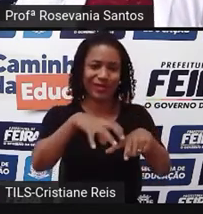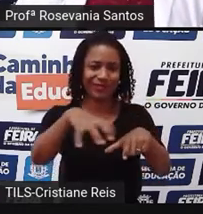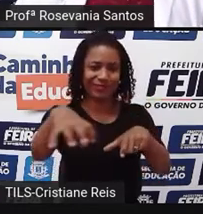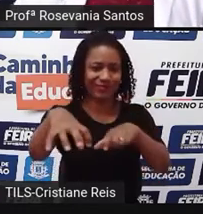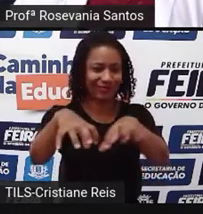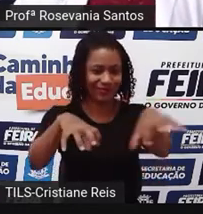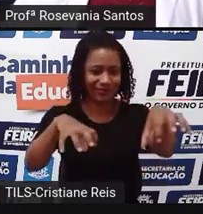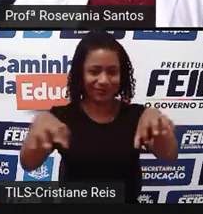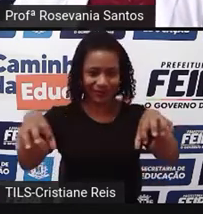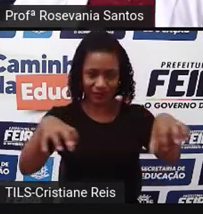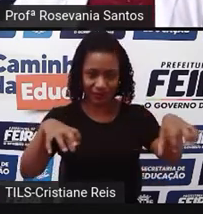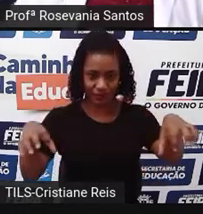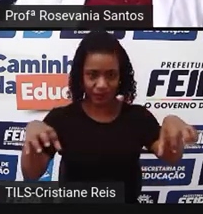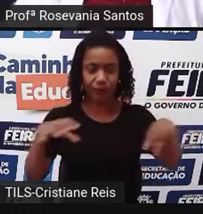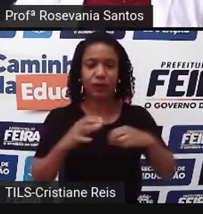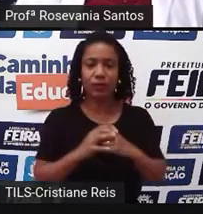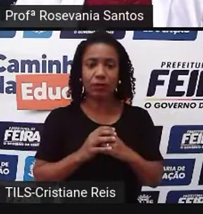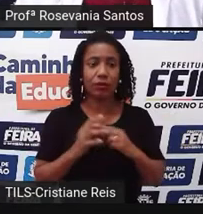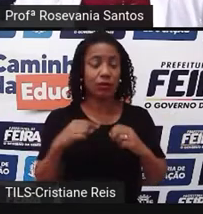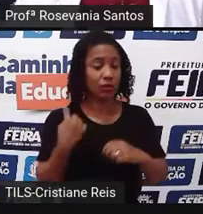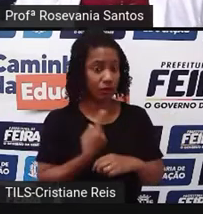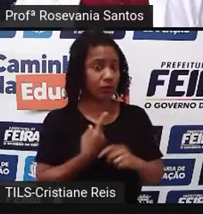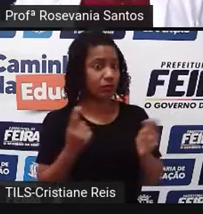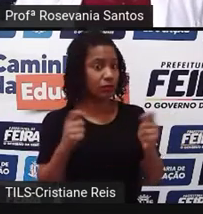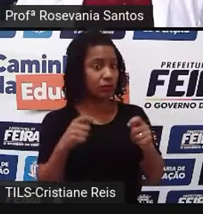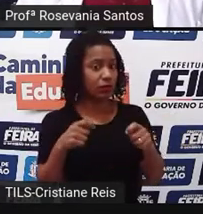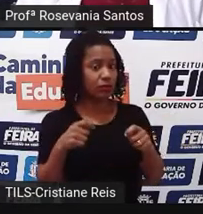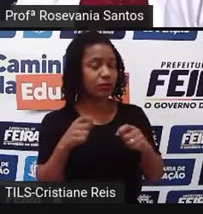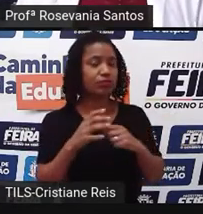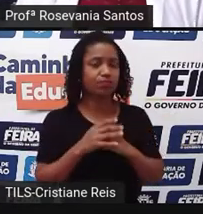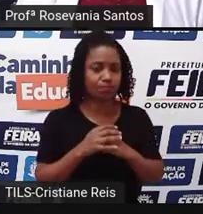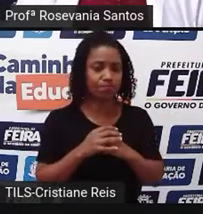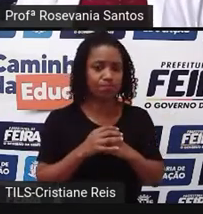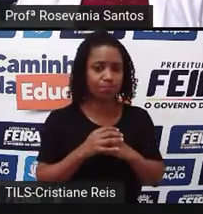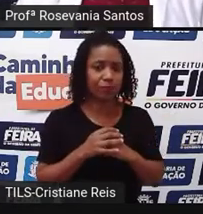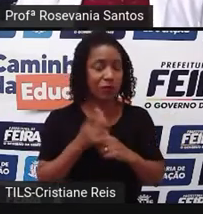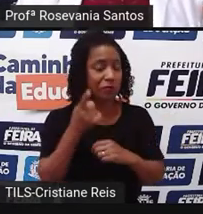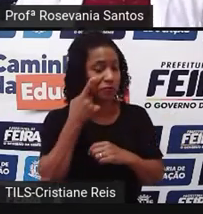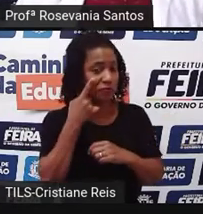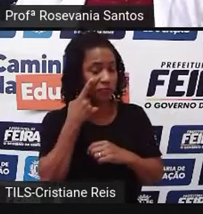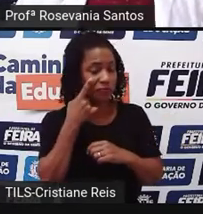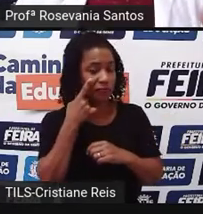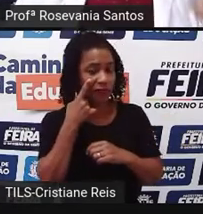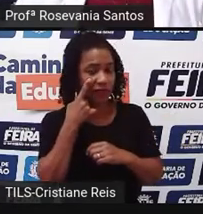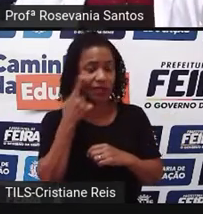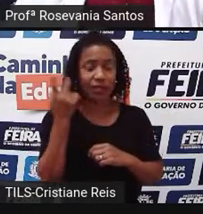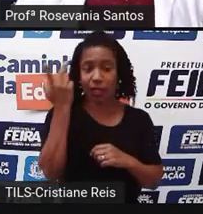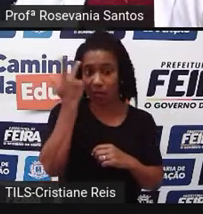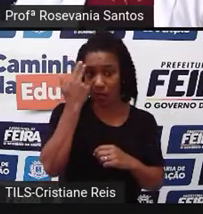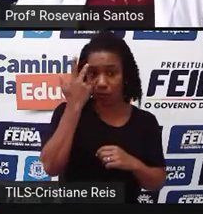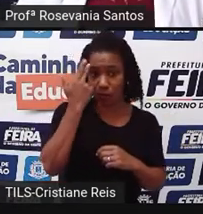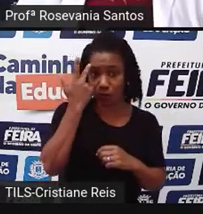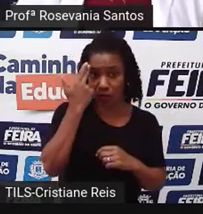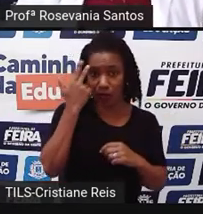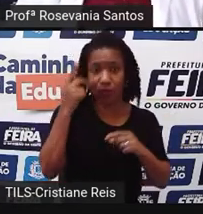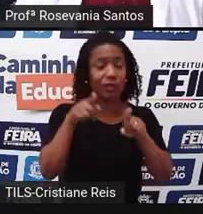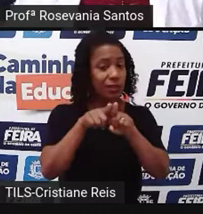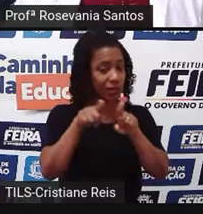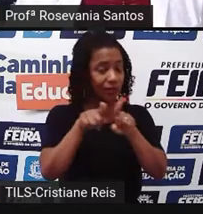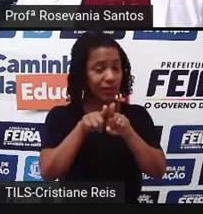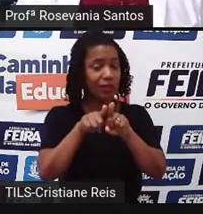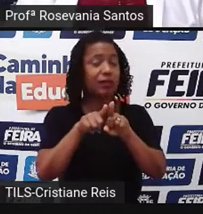aspectos do ponto de vista natural e também podemos observar esses aspectos do ponto de vista sociocultural.